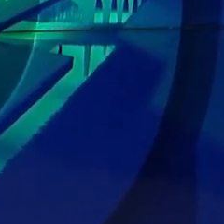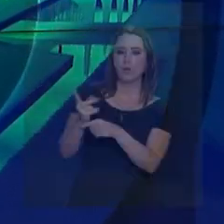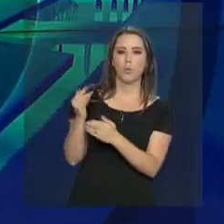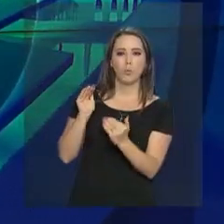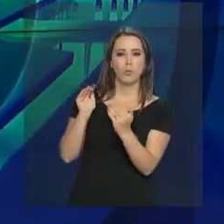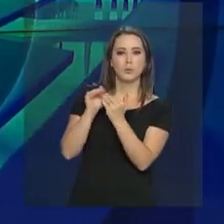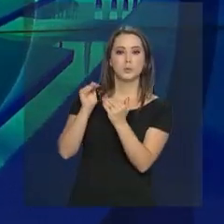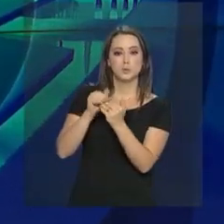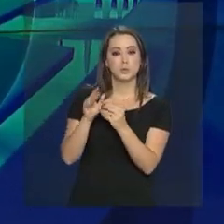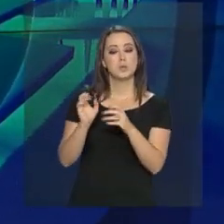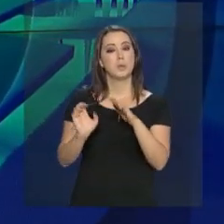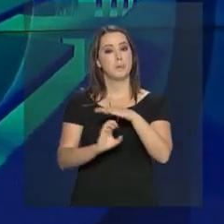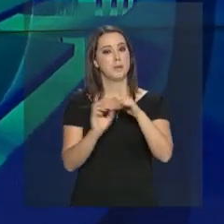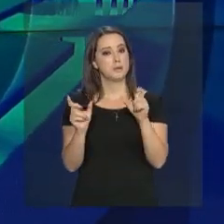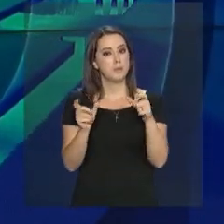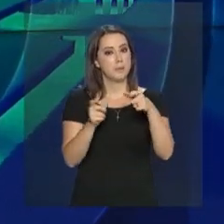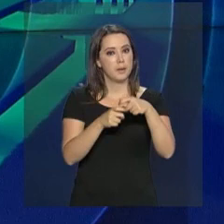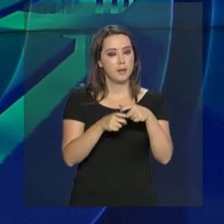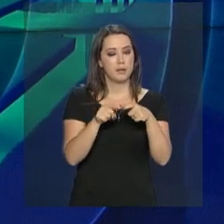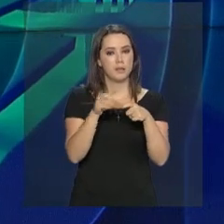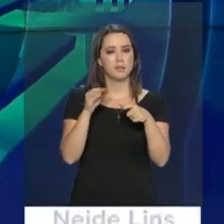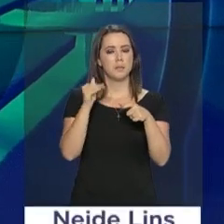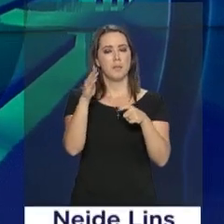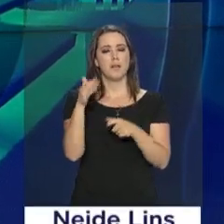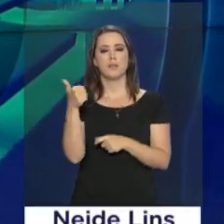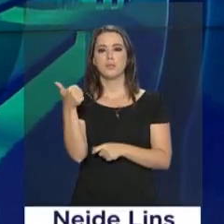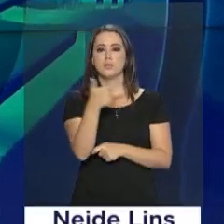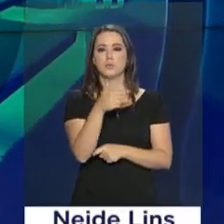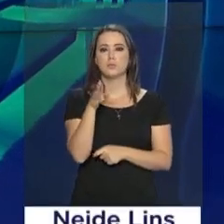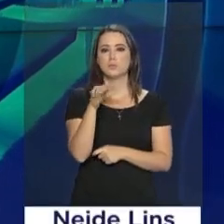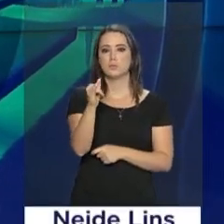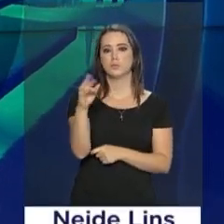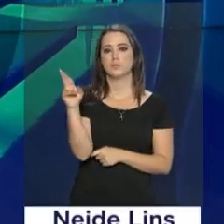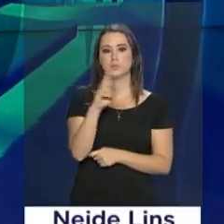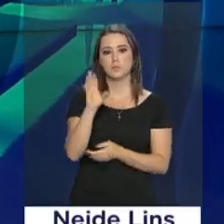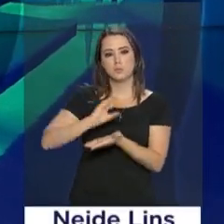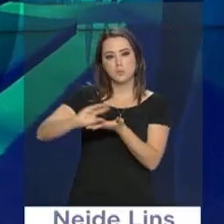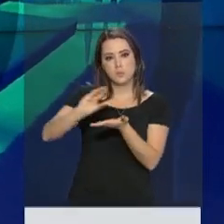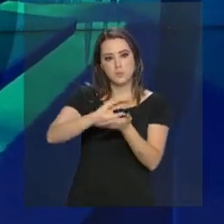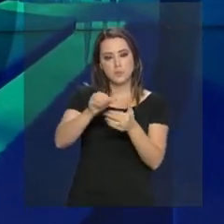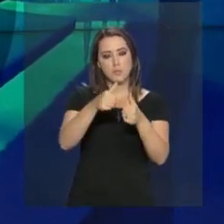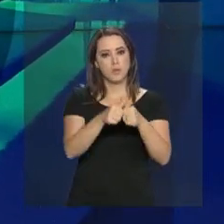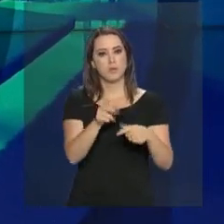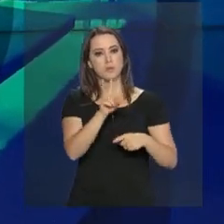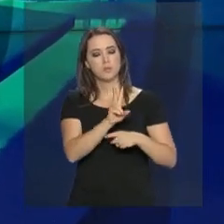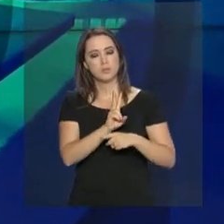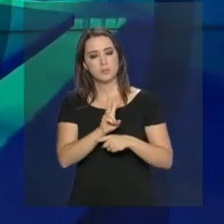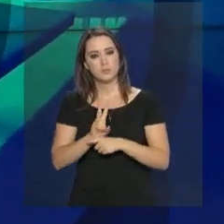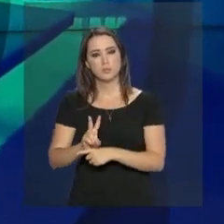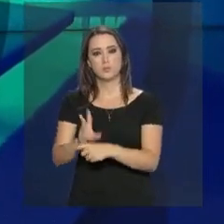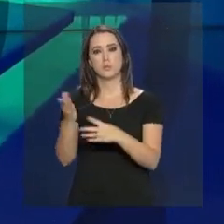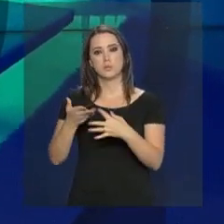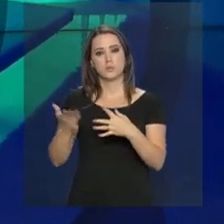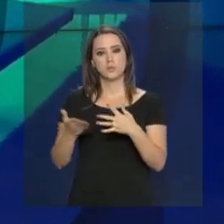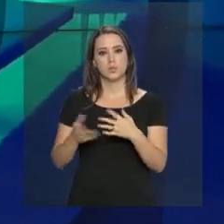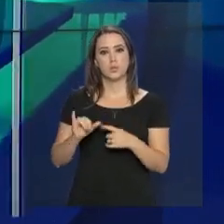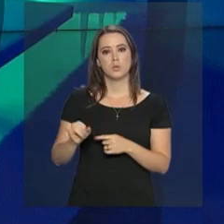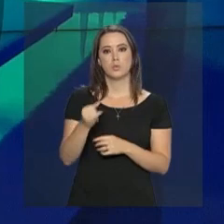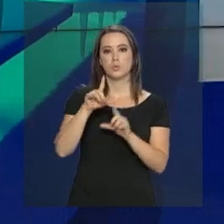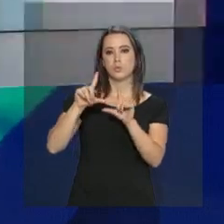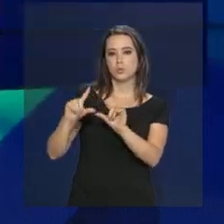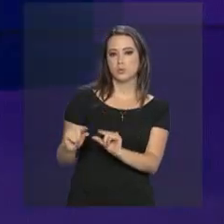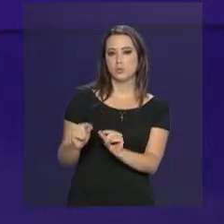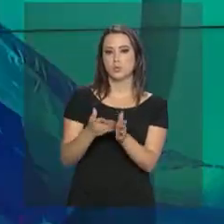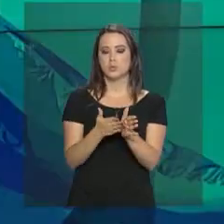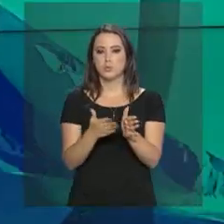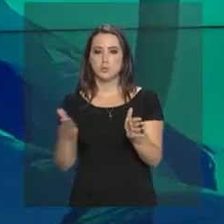voltadas para as micro e pequenas empresas. Mais de 12 bilhões de reais estão à disposição para financiamento com juros mais